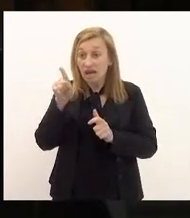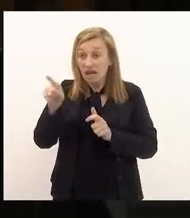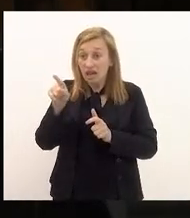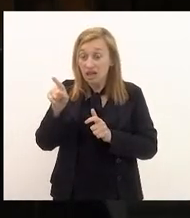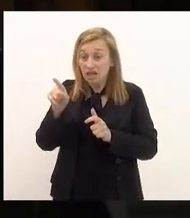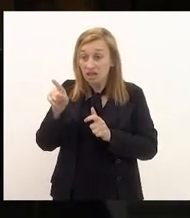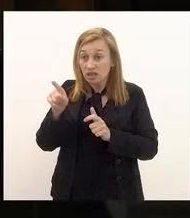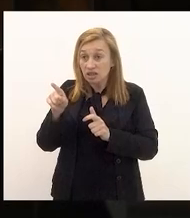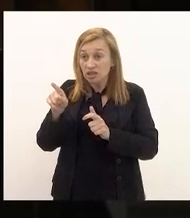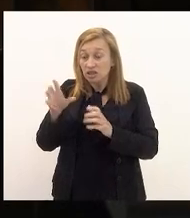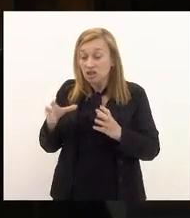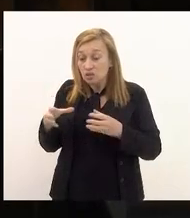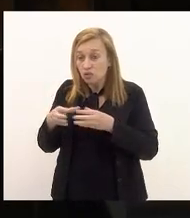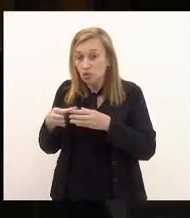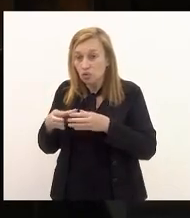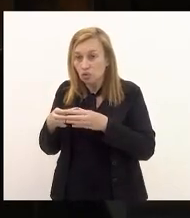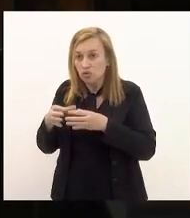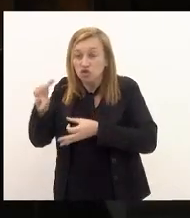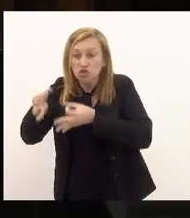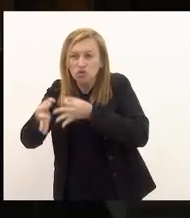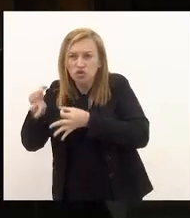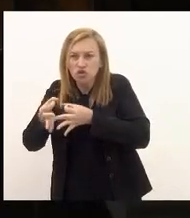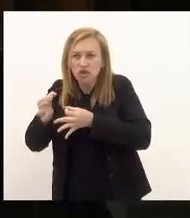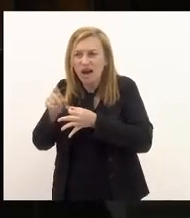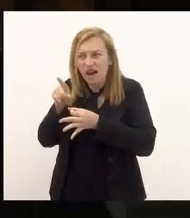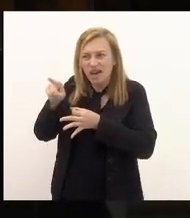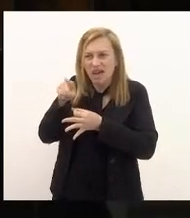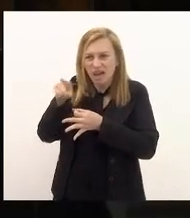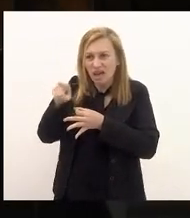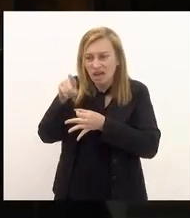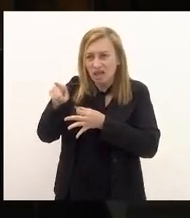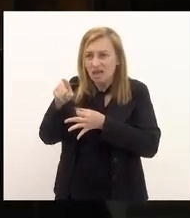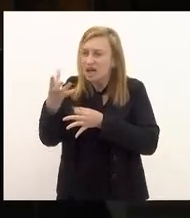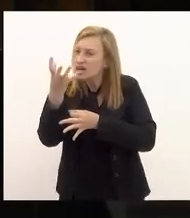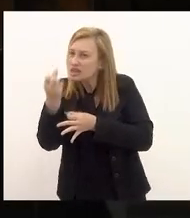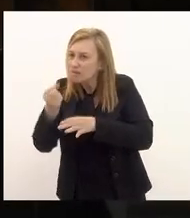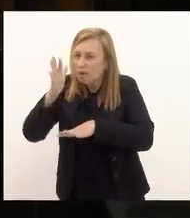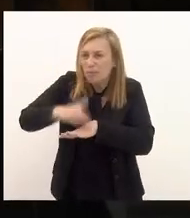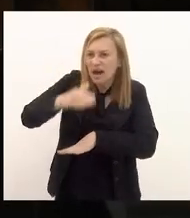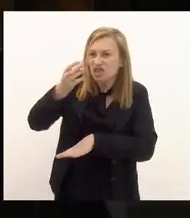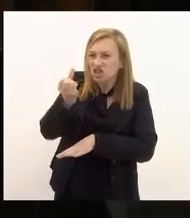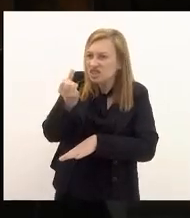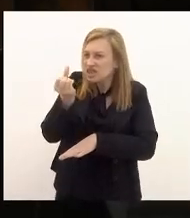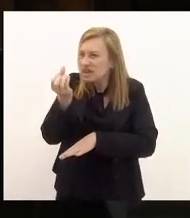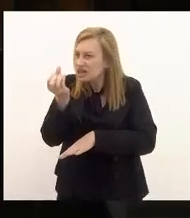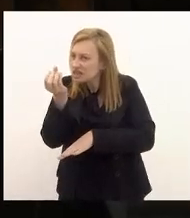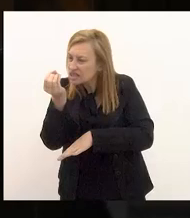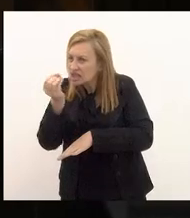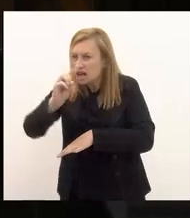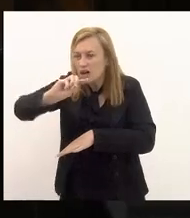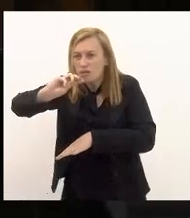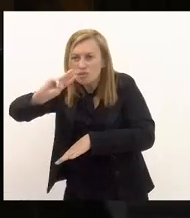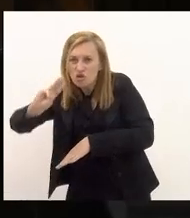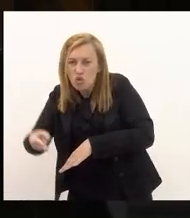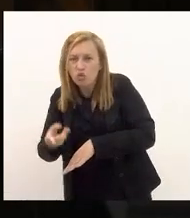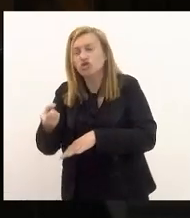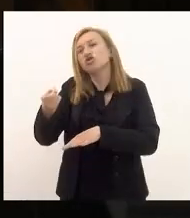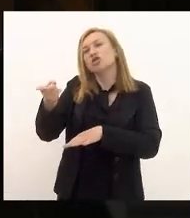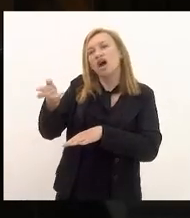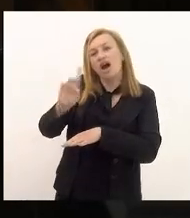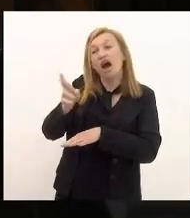justiça as grandes corporações aqueles que têm direito a receber mais de 60 milhões de reais